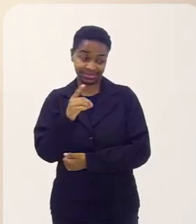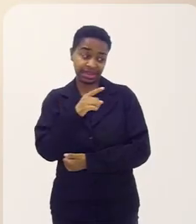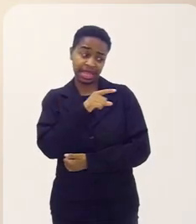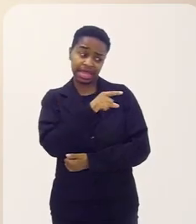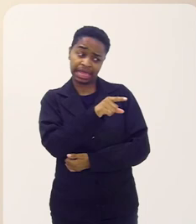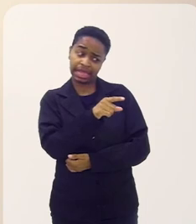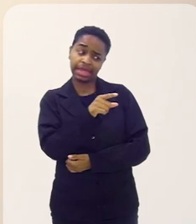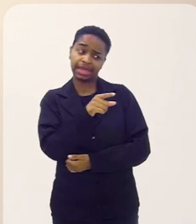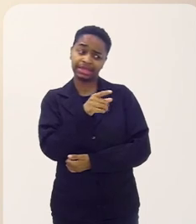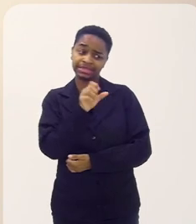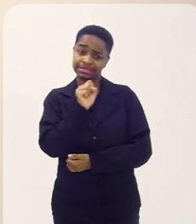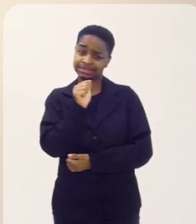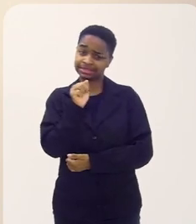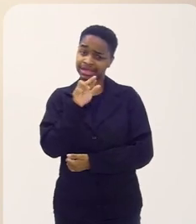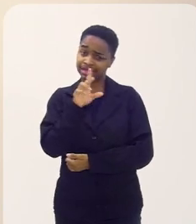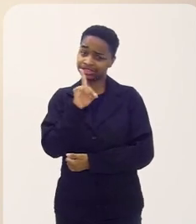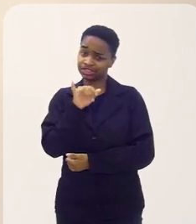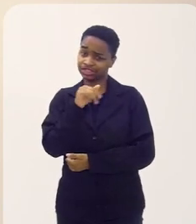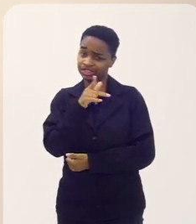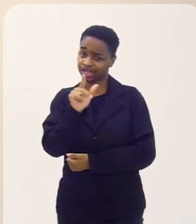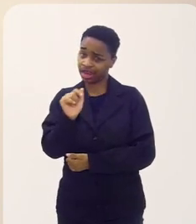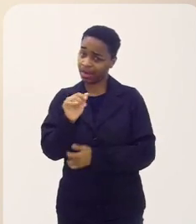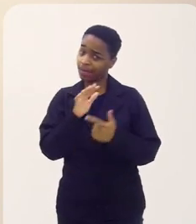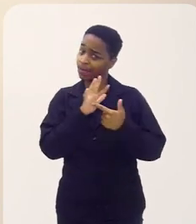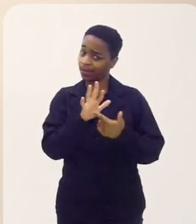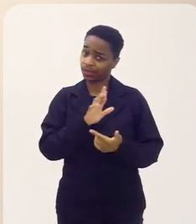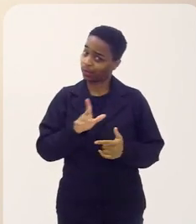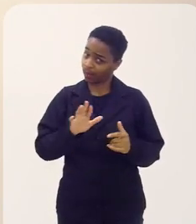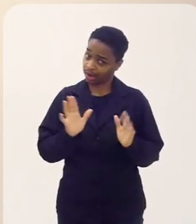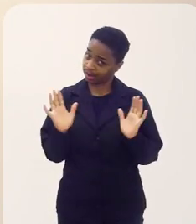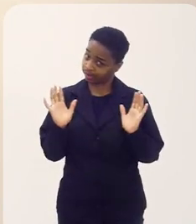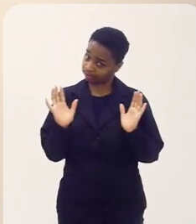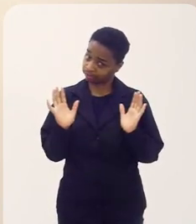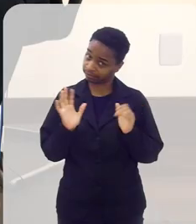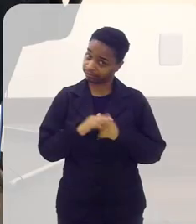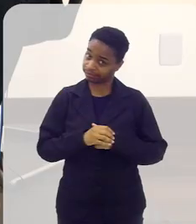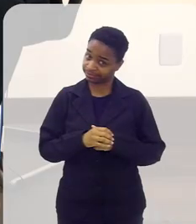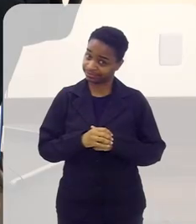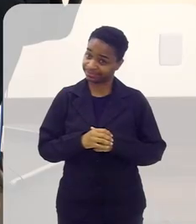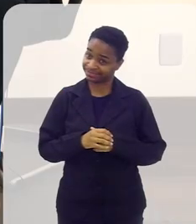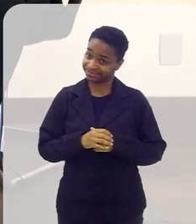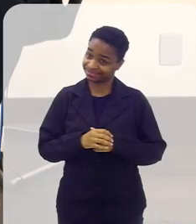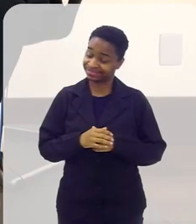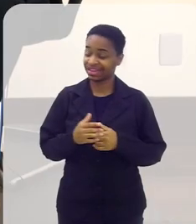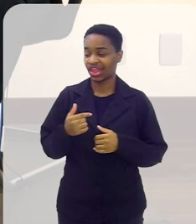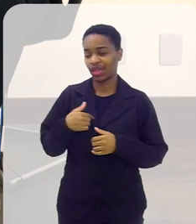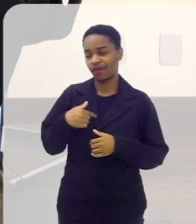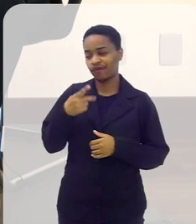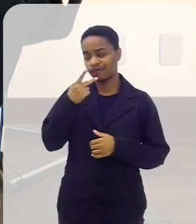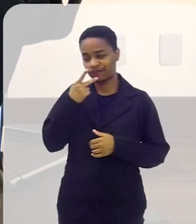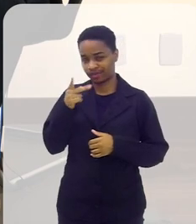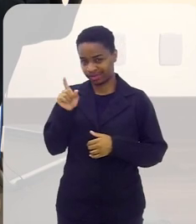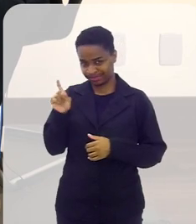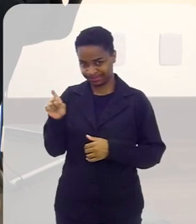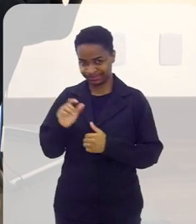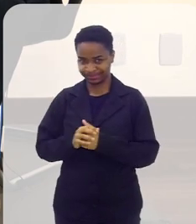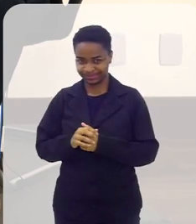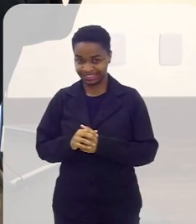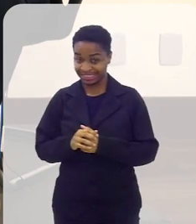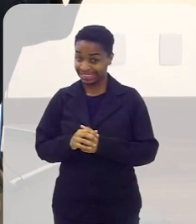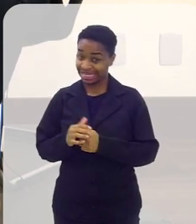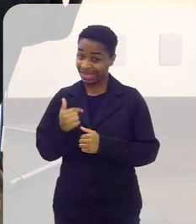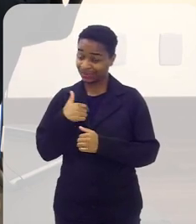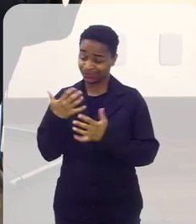é é sardinha por exemplo exemplo vivo que não é tem eu eu vou falar com você